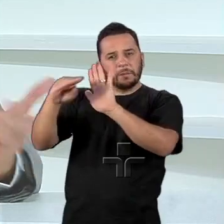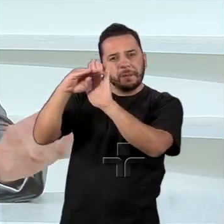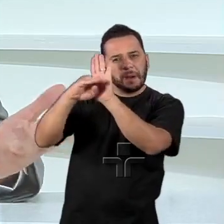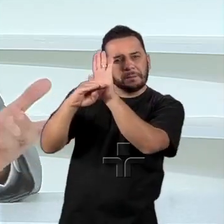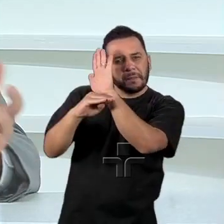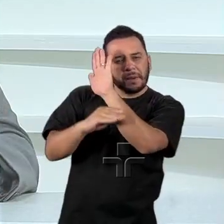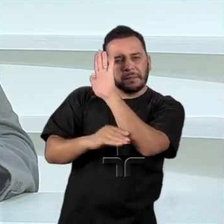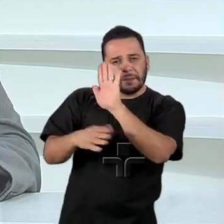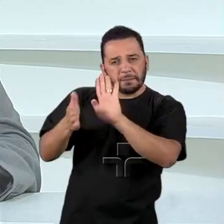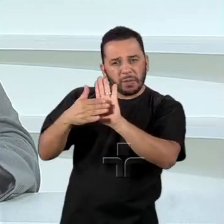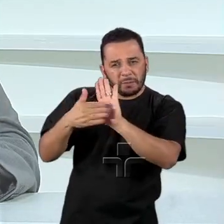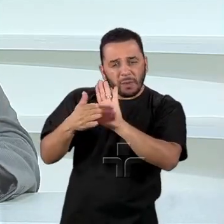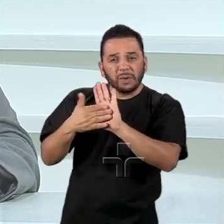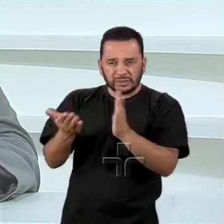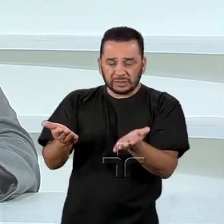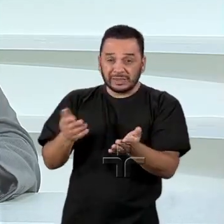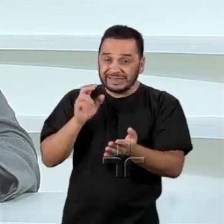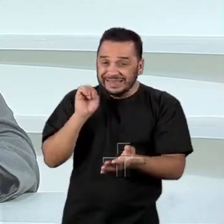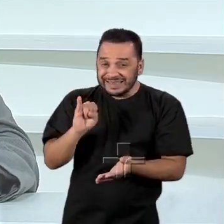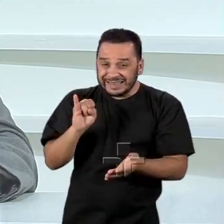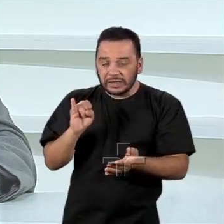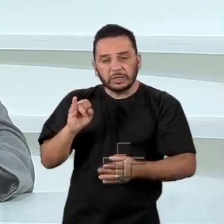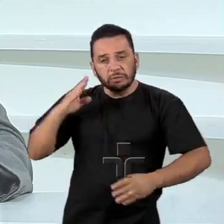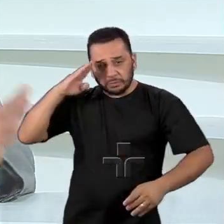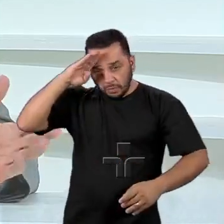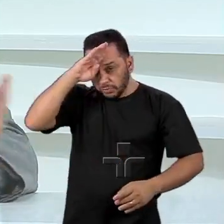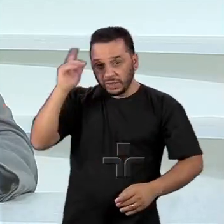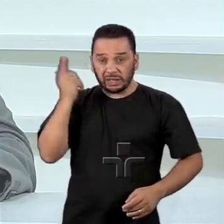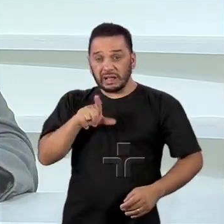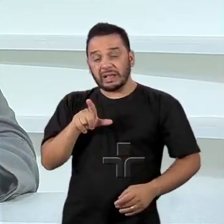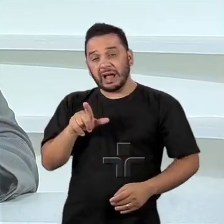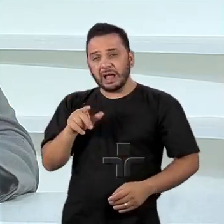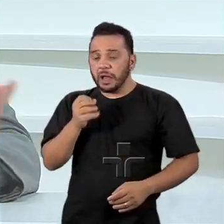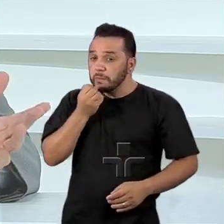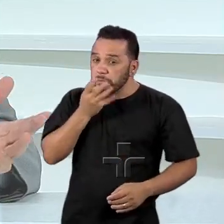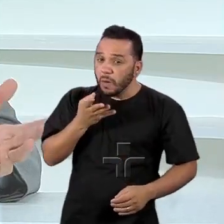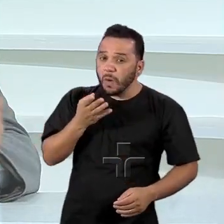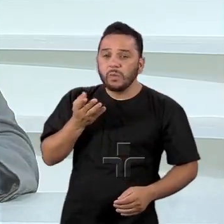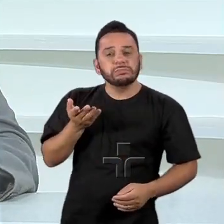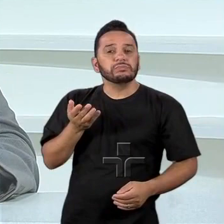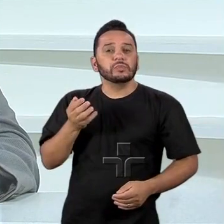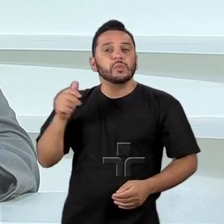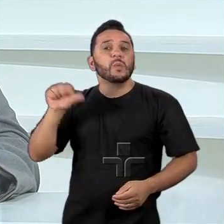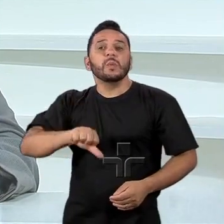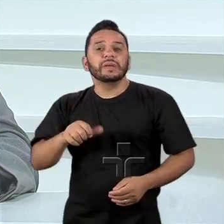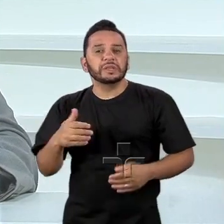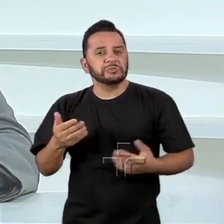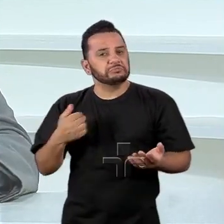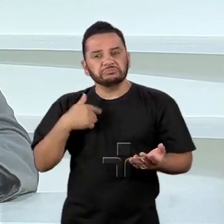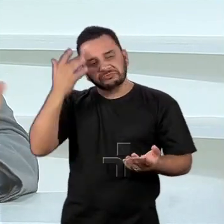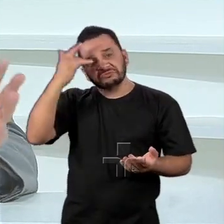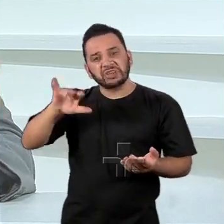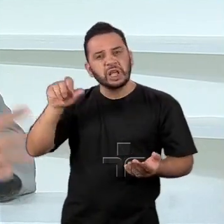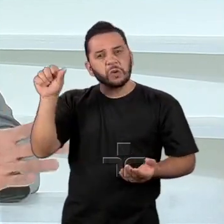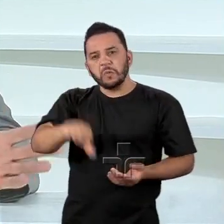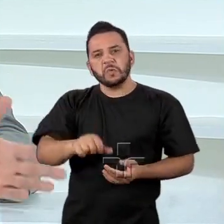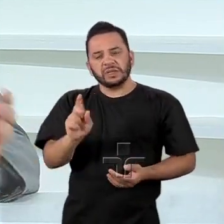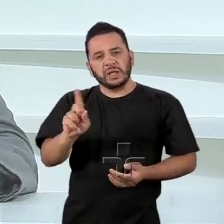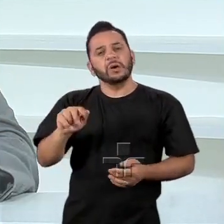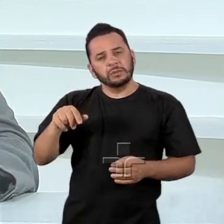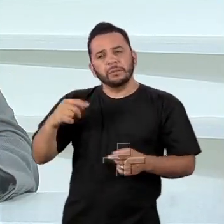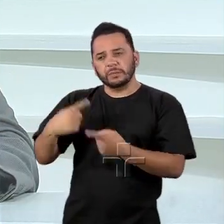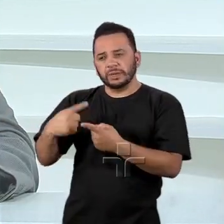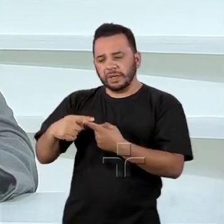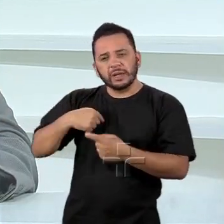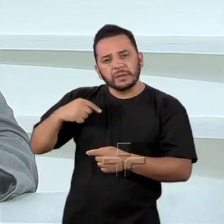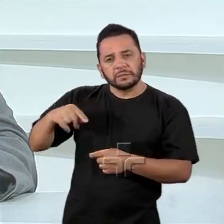externa, no caso de vitória do candidato. Isso é bom ou é ruim? Eu não creio que seja ruim. As Forças Armadas